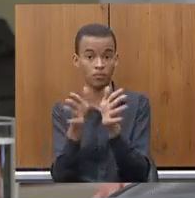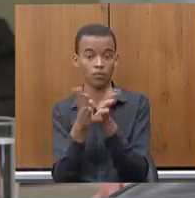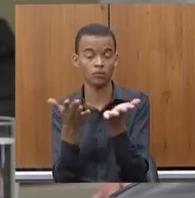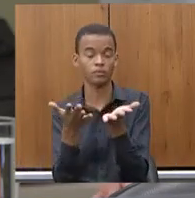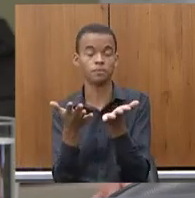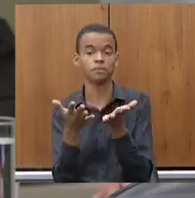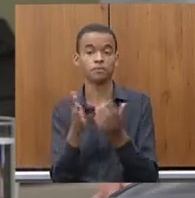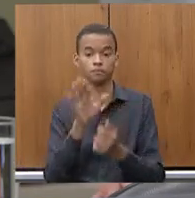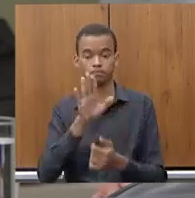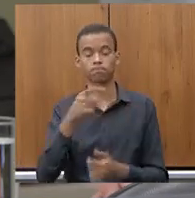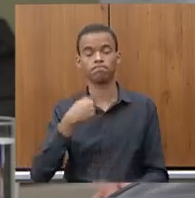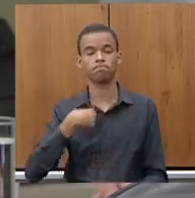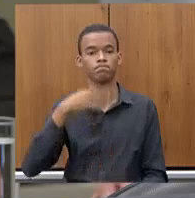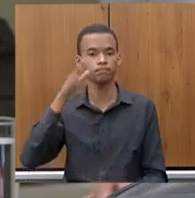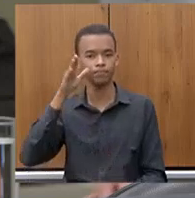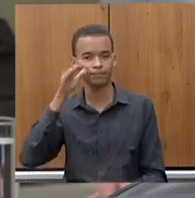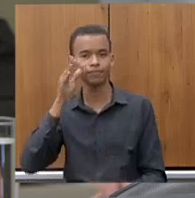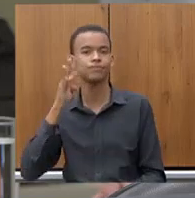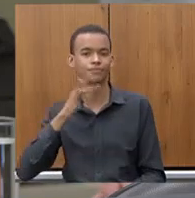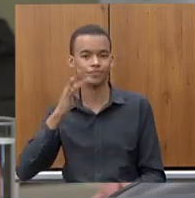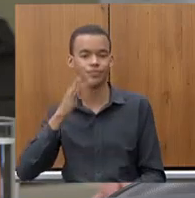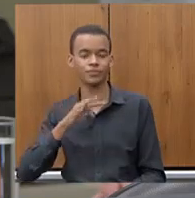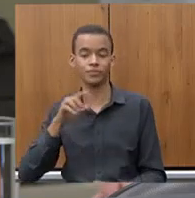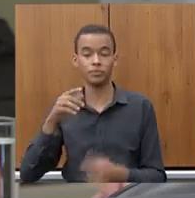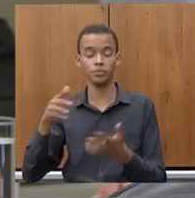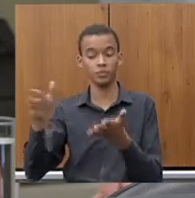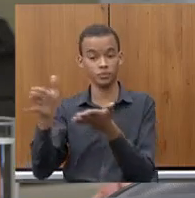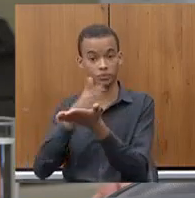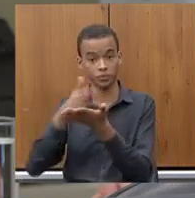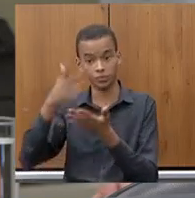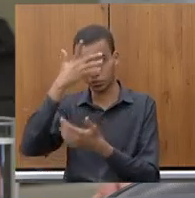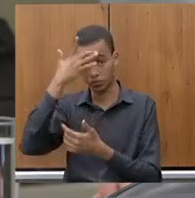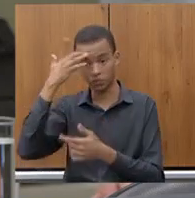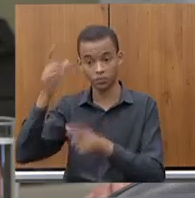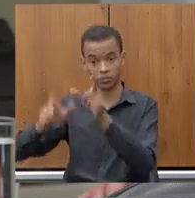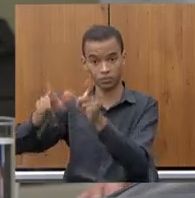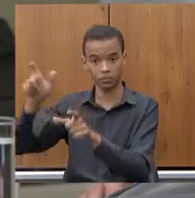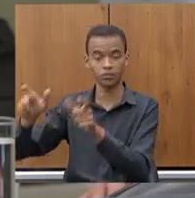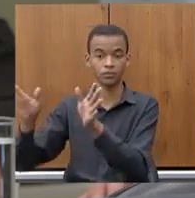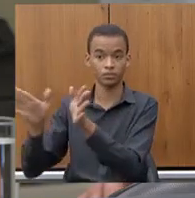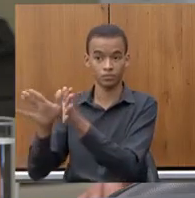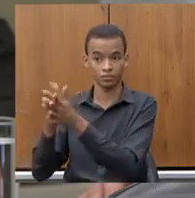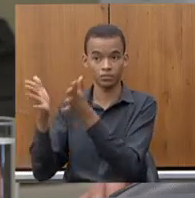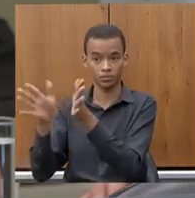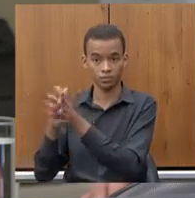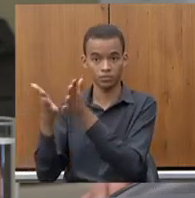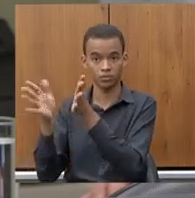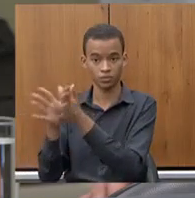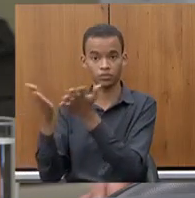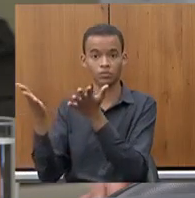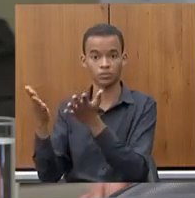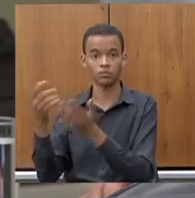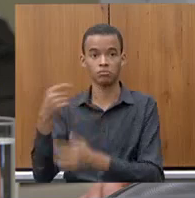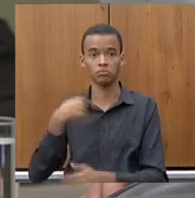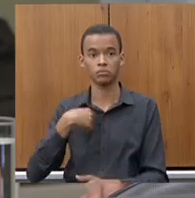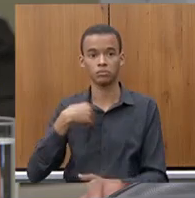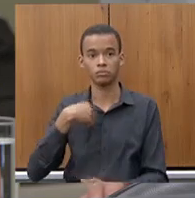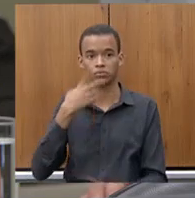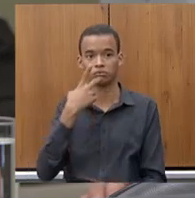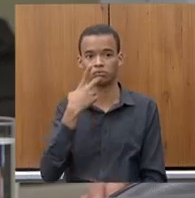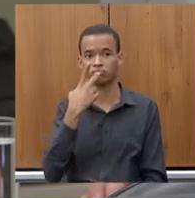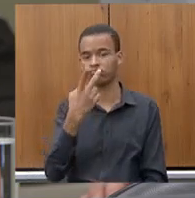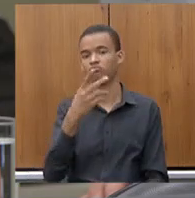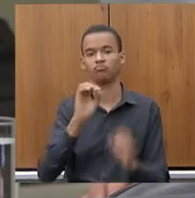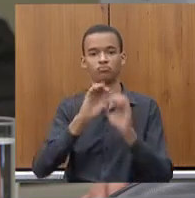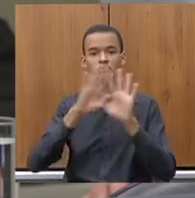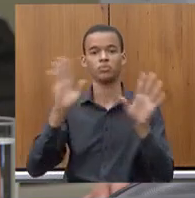falando das pessoas de quem é pobre hoje e eu posso falar isso com muita convicção eu nasci lá